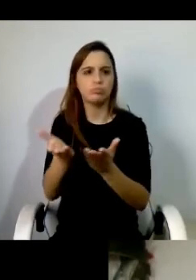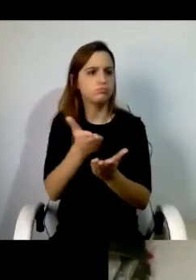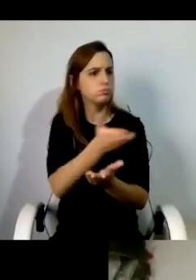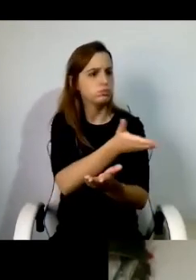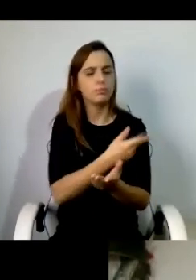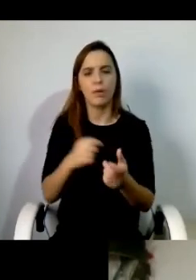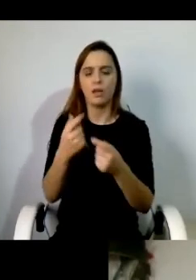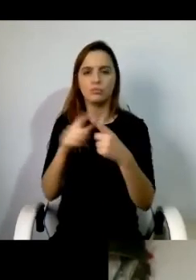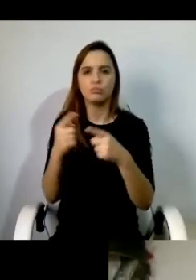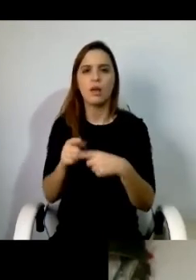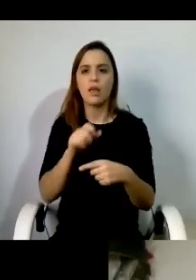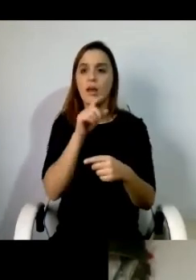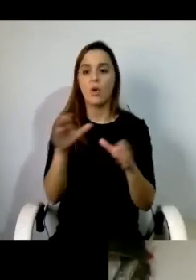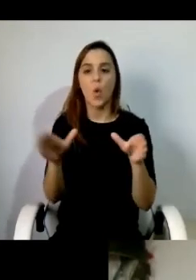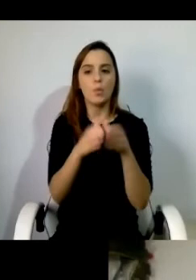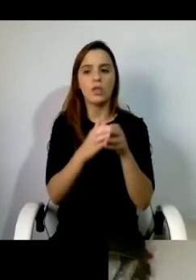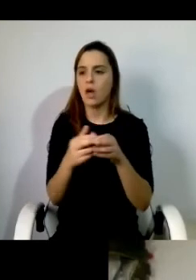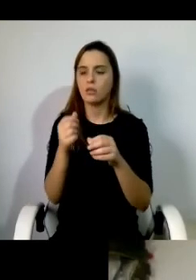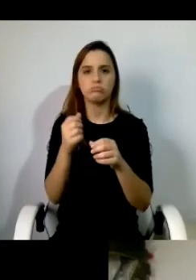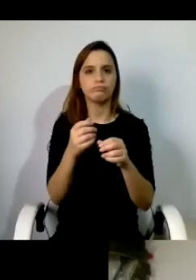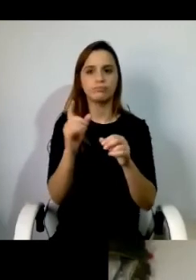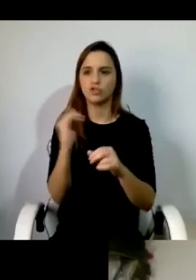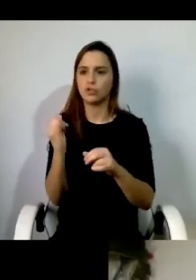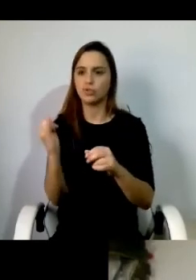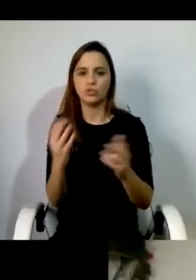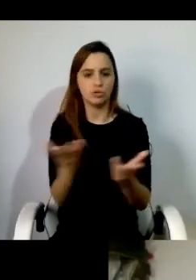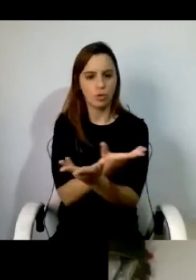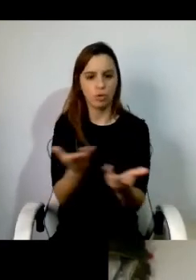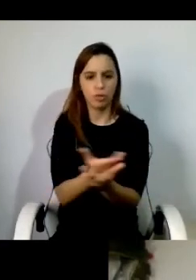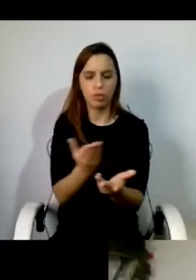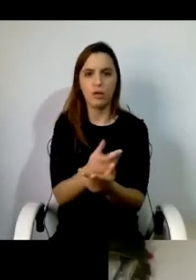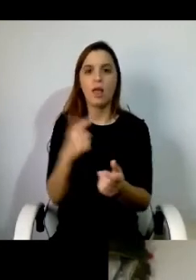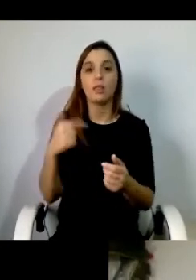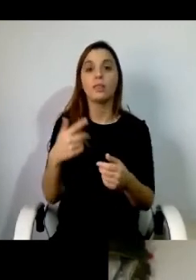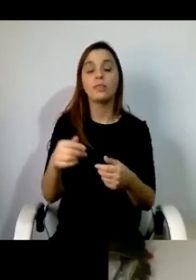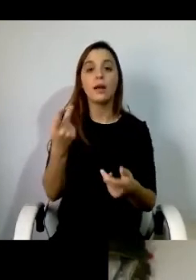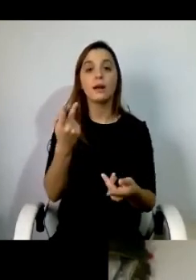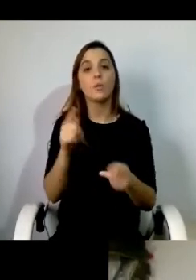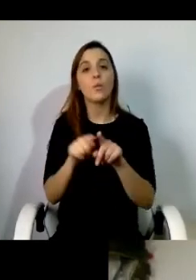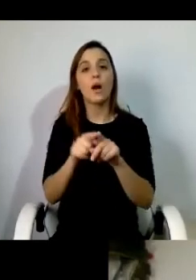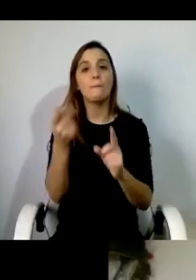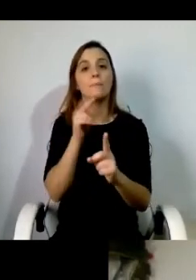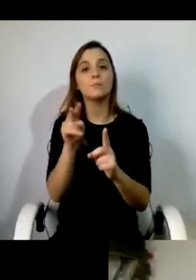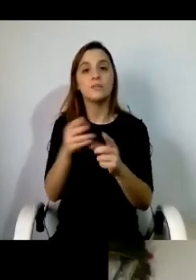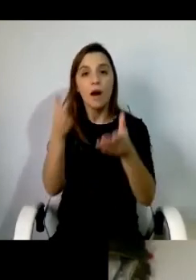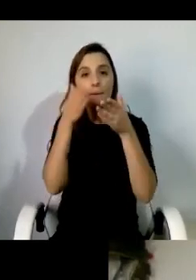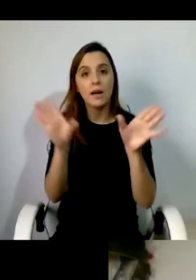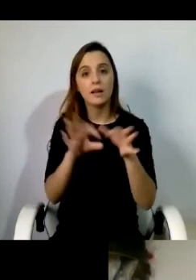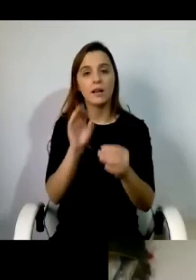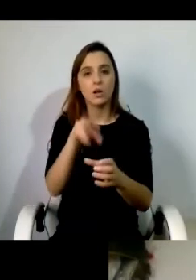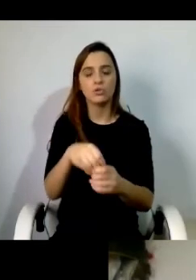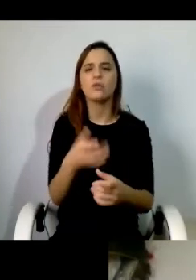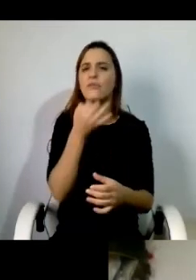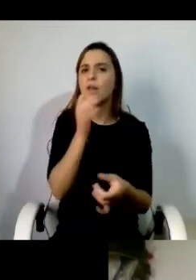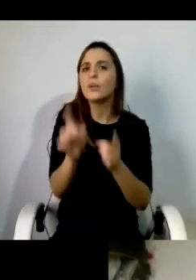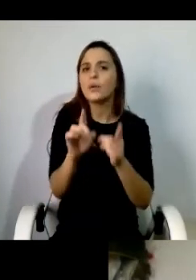grande proximidade com a comunidade que têm perspectivas extremamente abertas sobre a inclusão das pessoas com a que estamos a falar de aqui é porque o discurso da